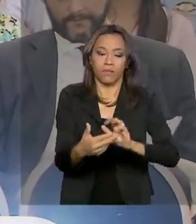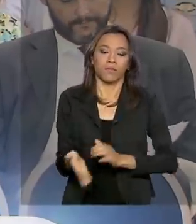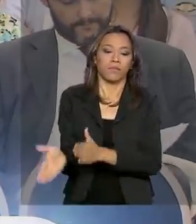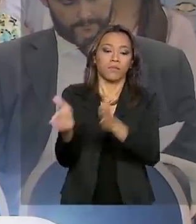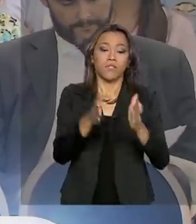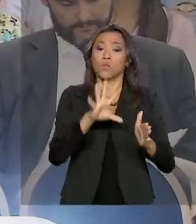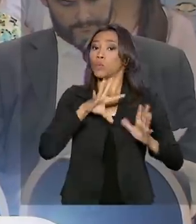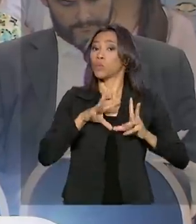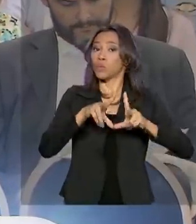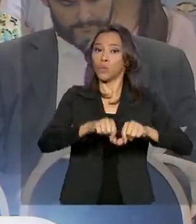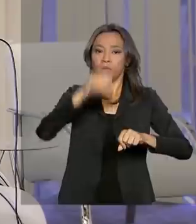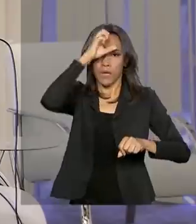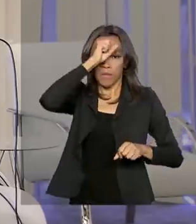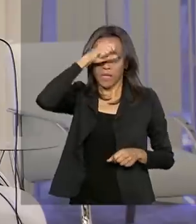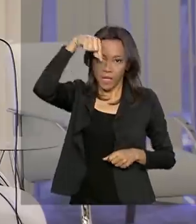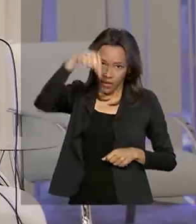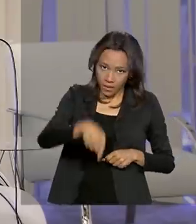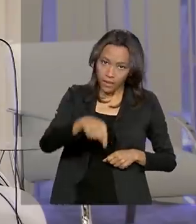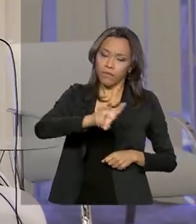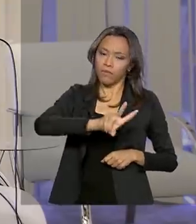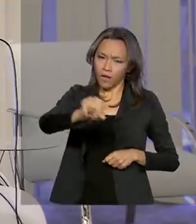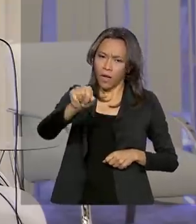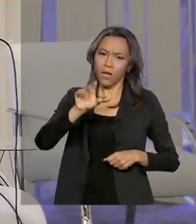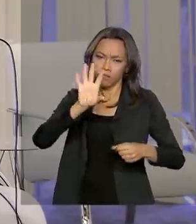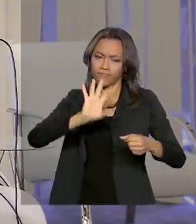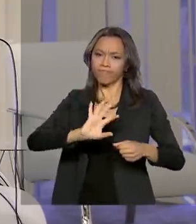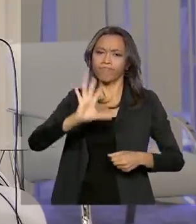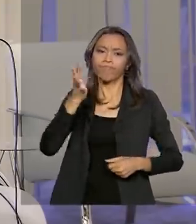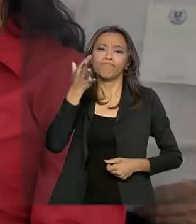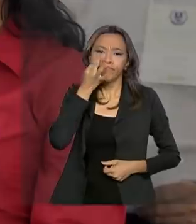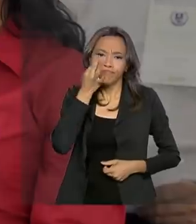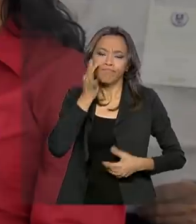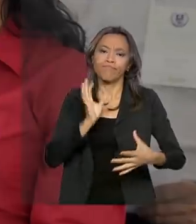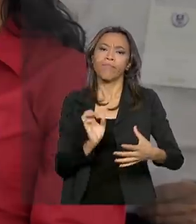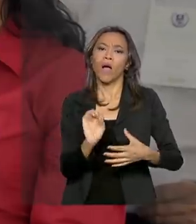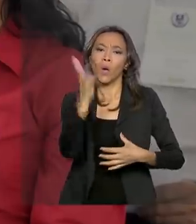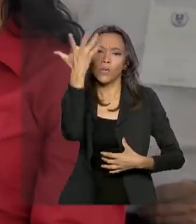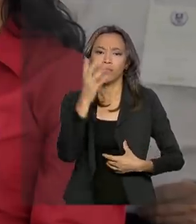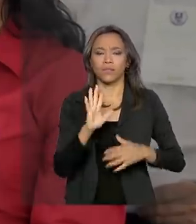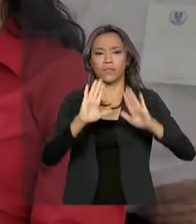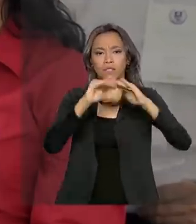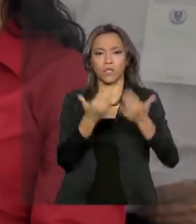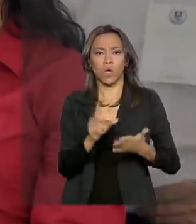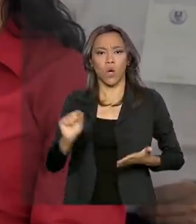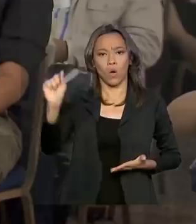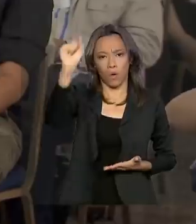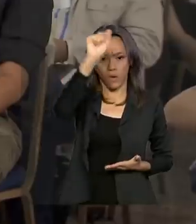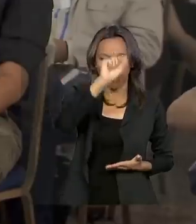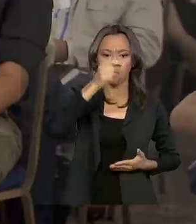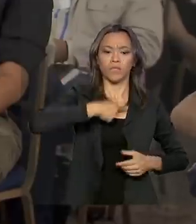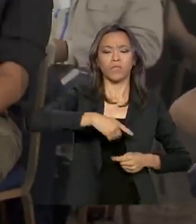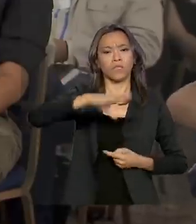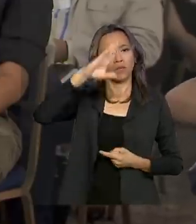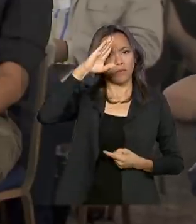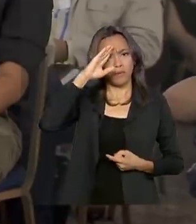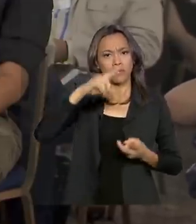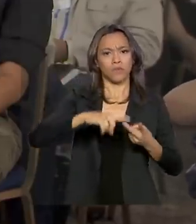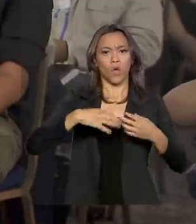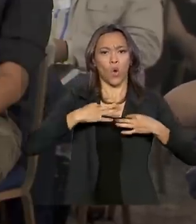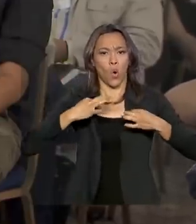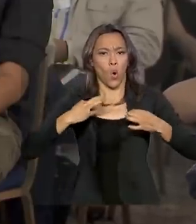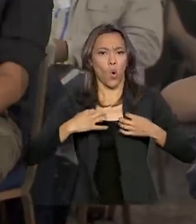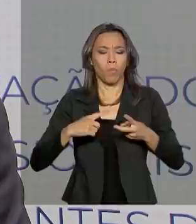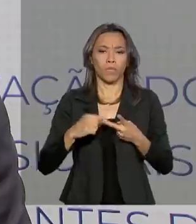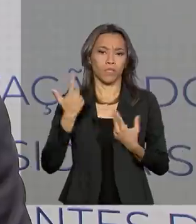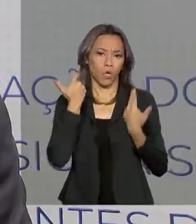aprenderem aqui em Brasília será colocado em prática nas suas escolas, desde o comportamento em hora cívica ao uso de uniformes e